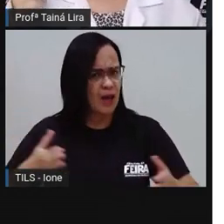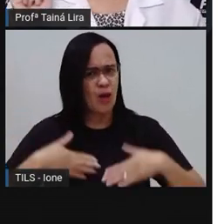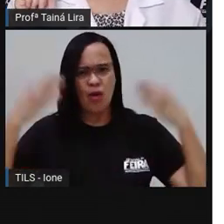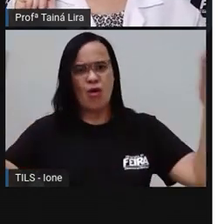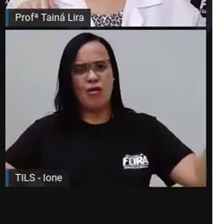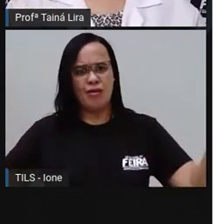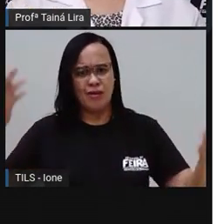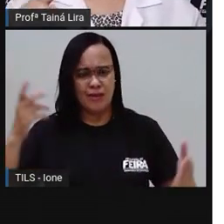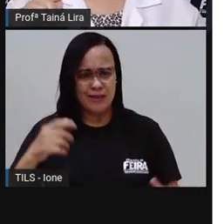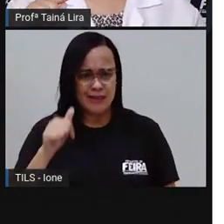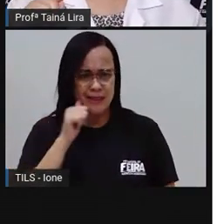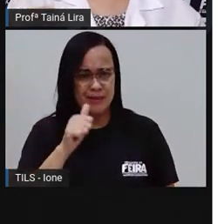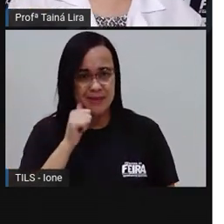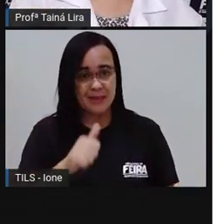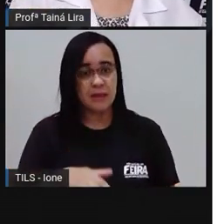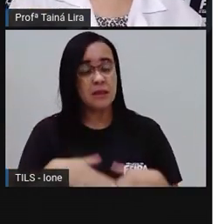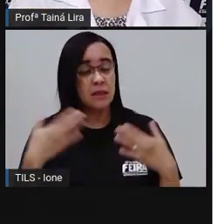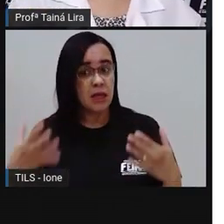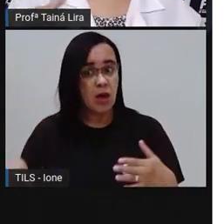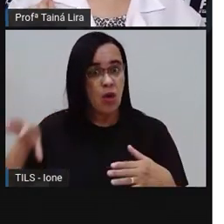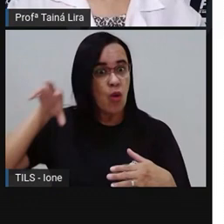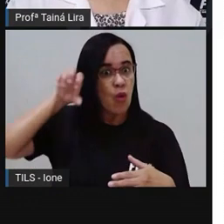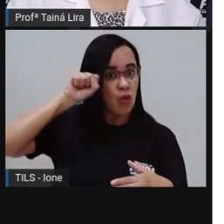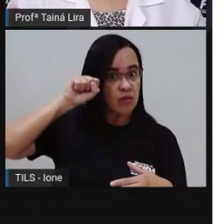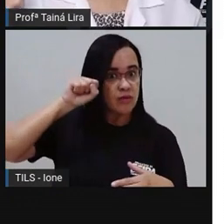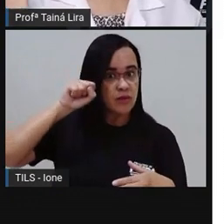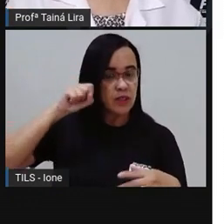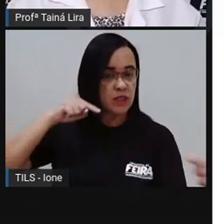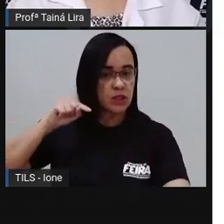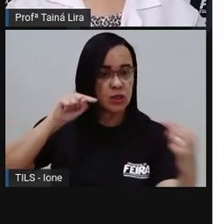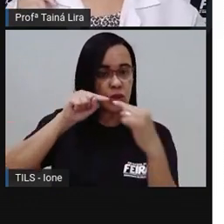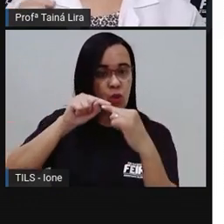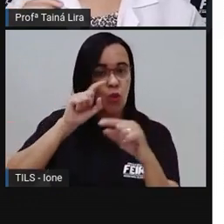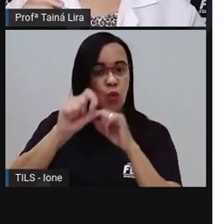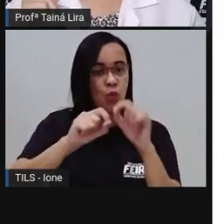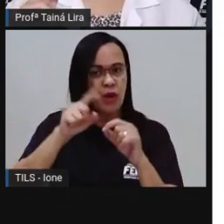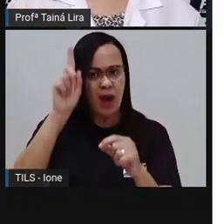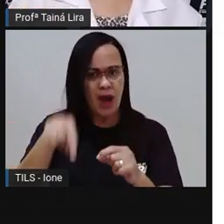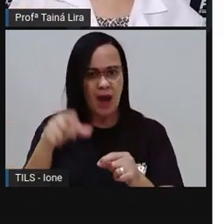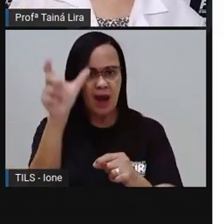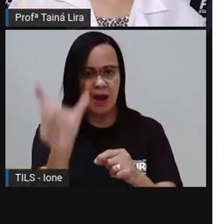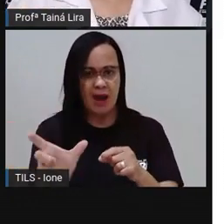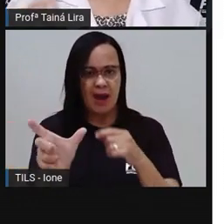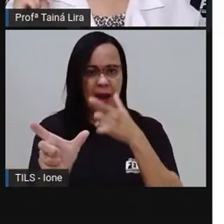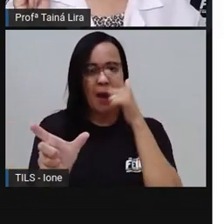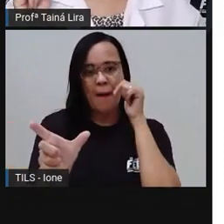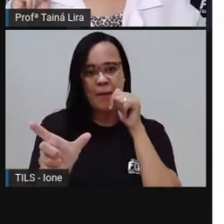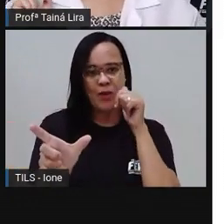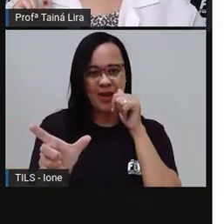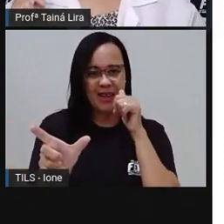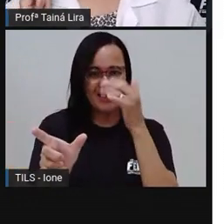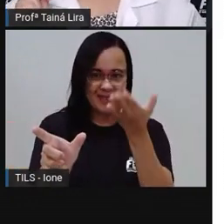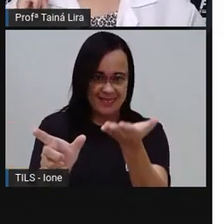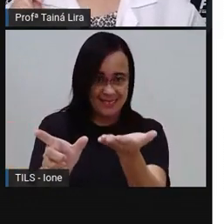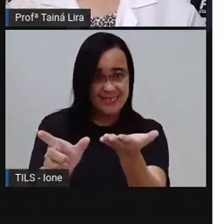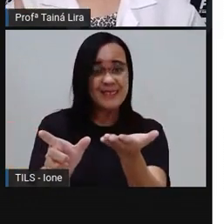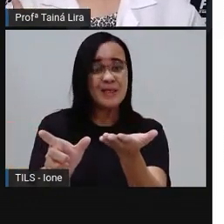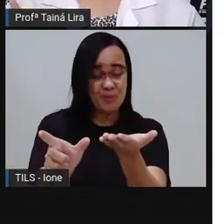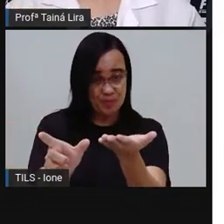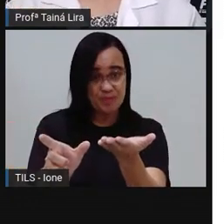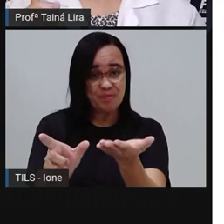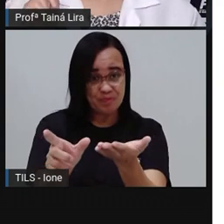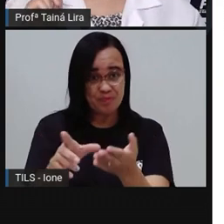é? Então, olha só, quando a gente ouve alguém falar aí, ó, Acorda, menina! Às vezes, até na escola eu já